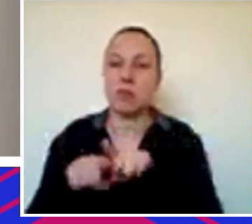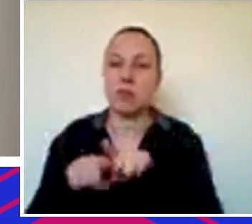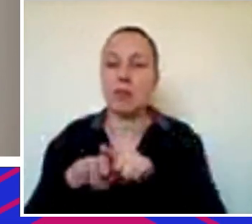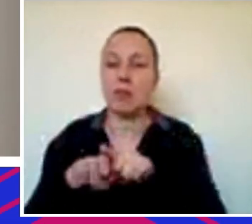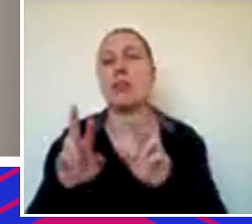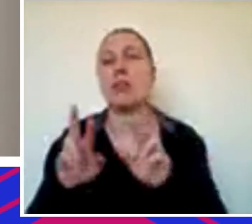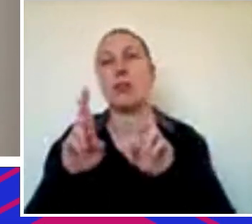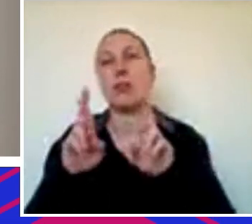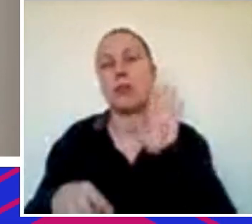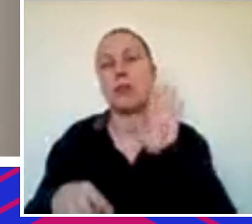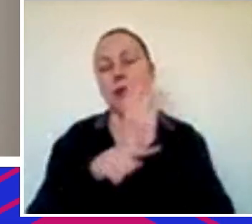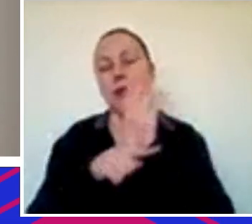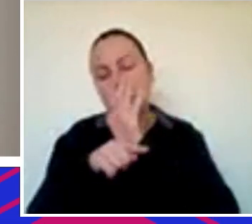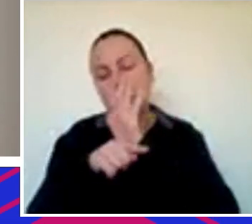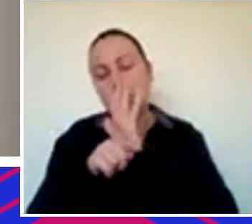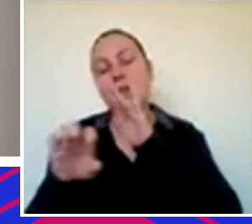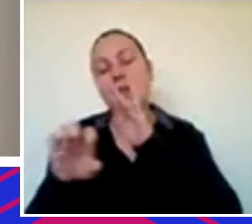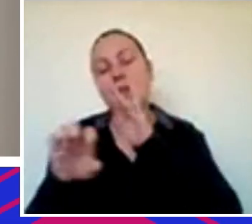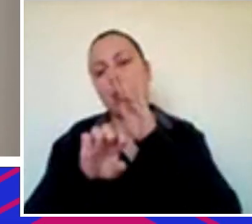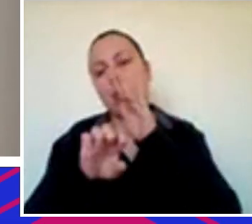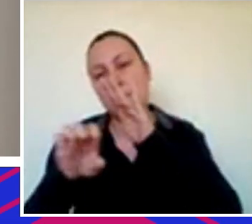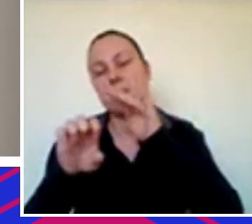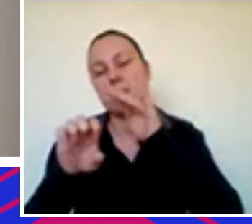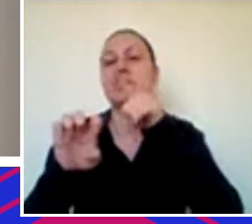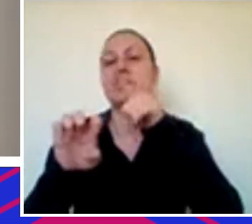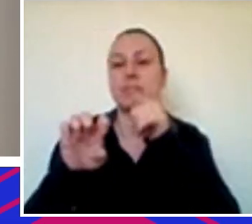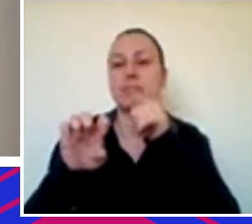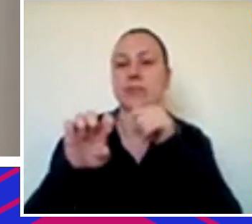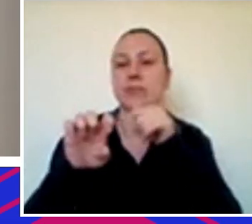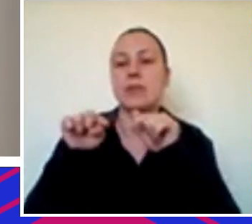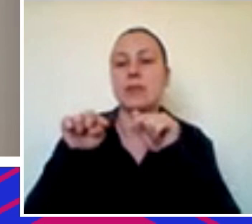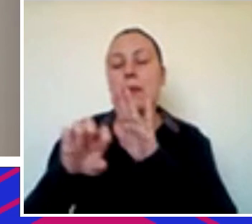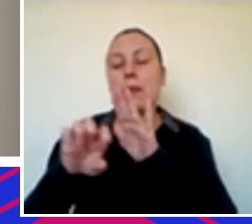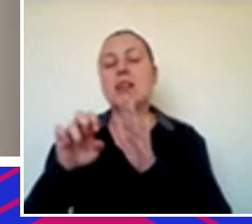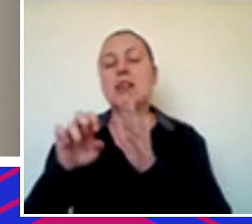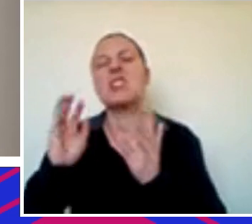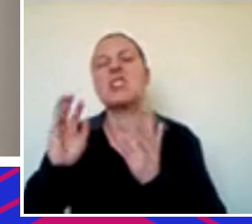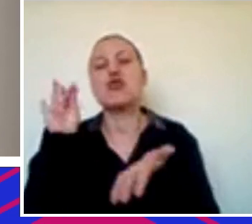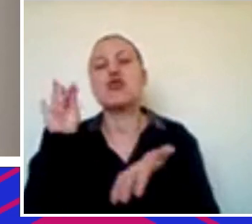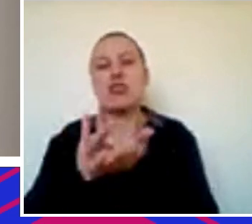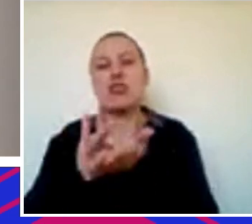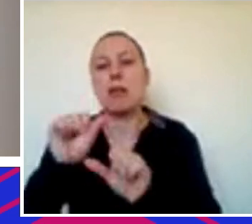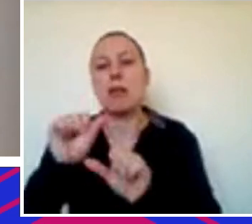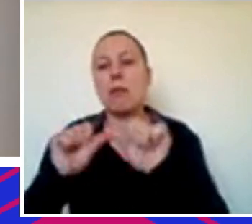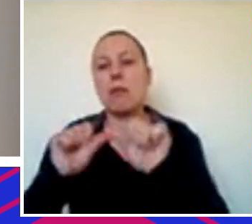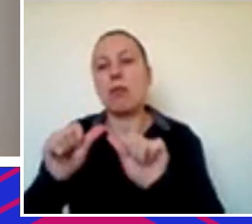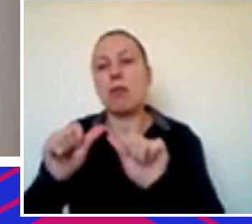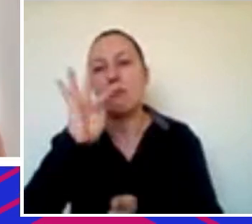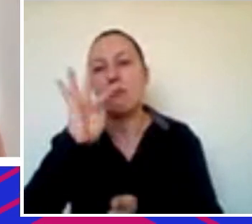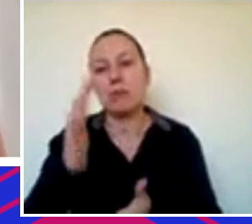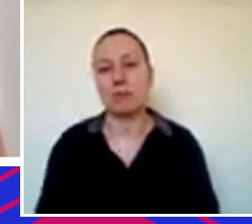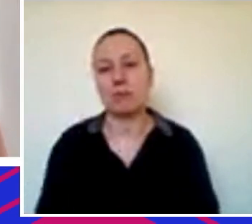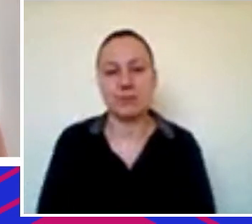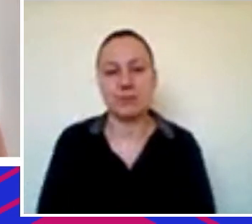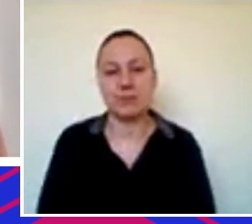nesses sonhos e nessas empresas que vão efetivamente ajudar a mudar a realidade e mudar o mundo que a gente vive